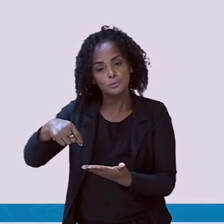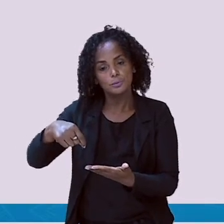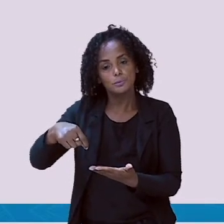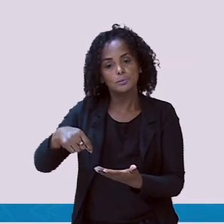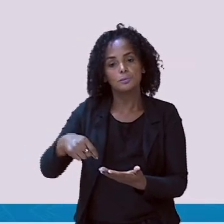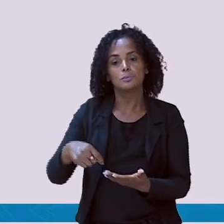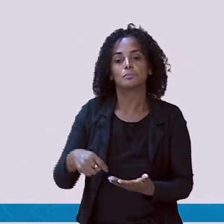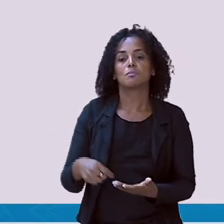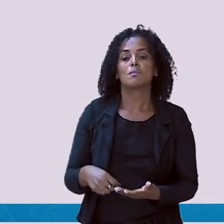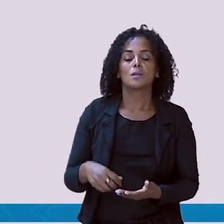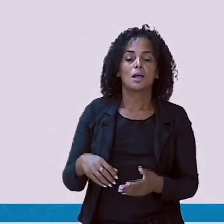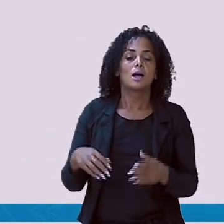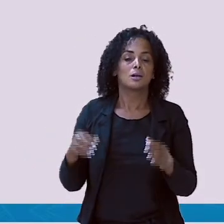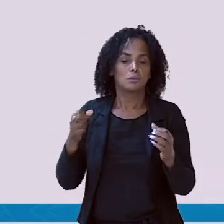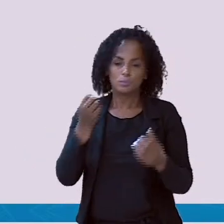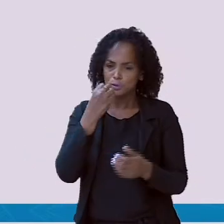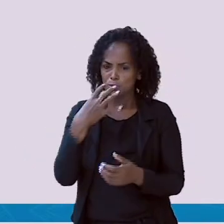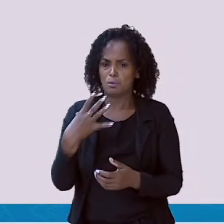Muito bem.